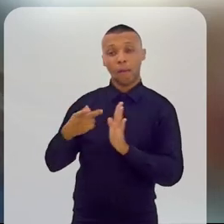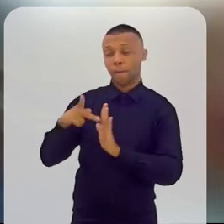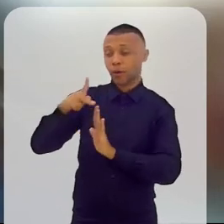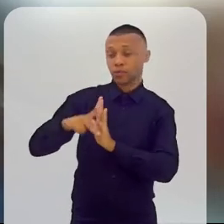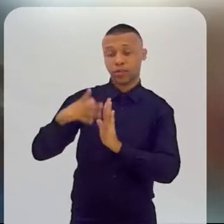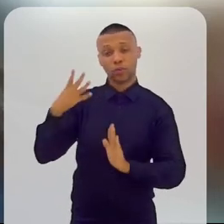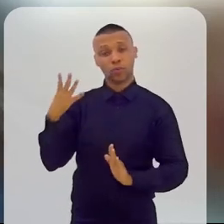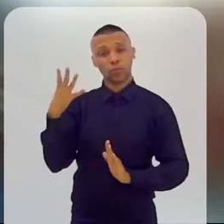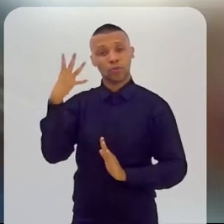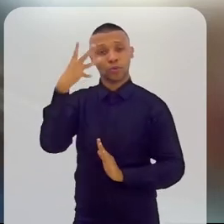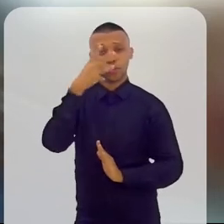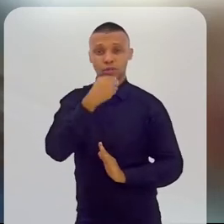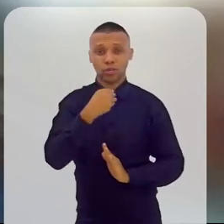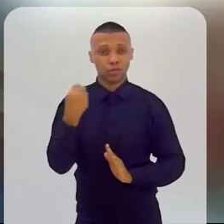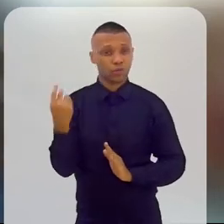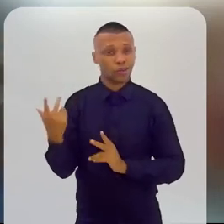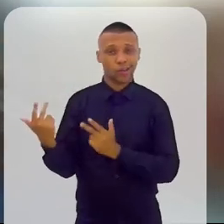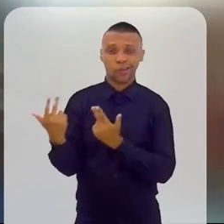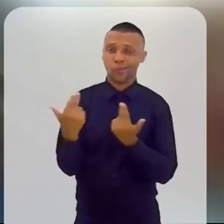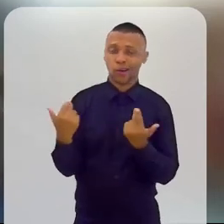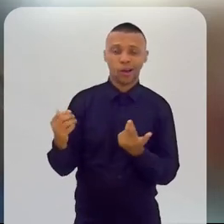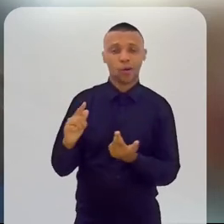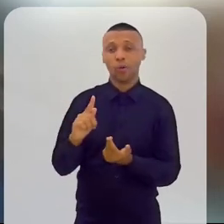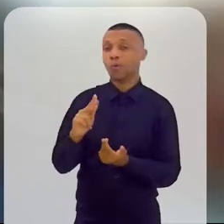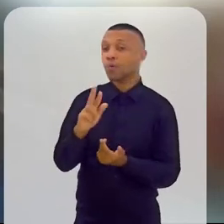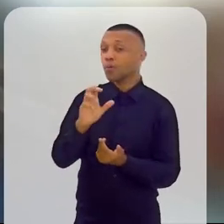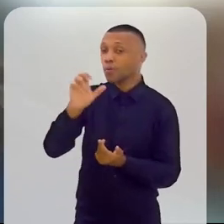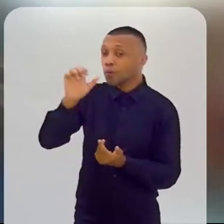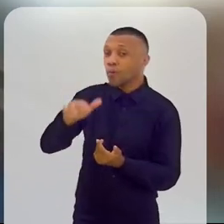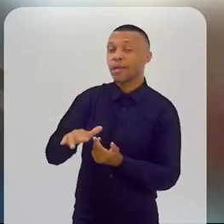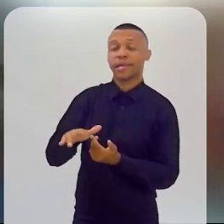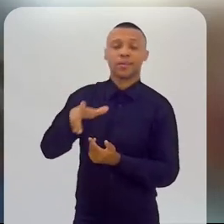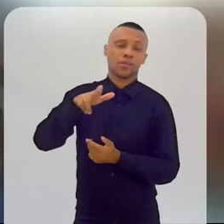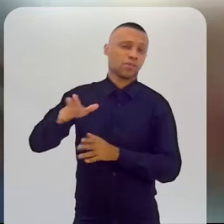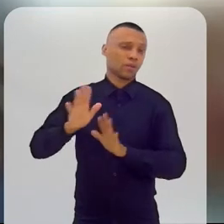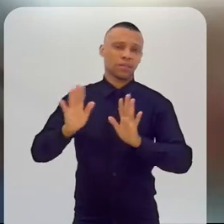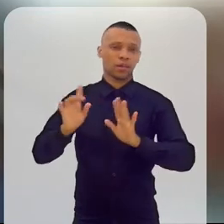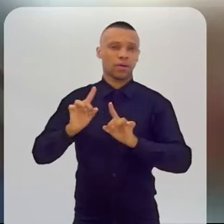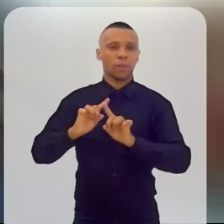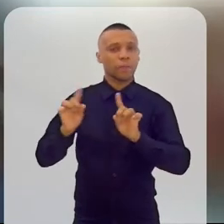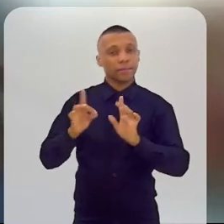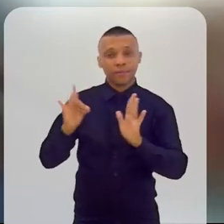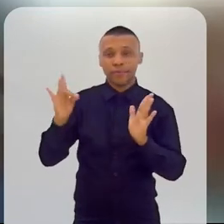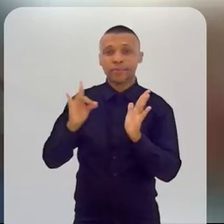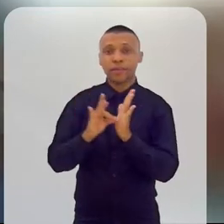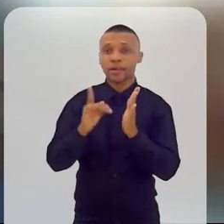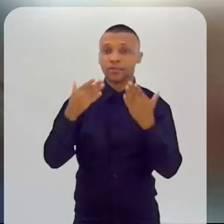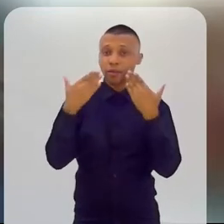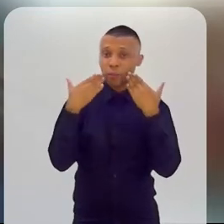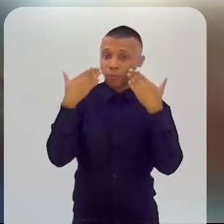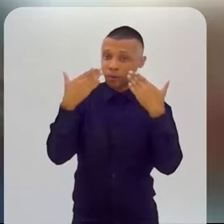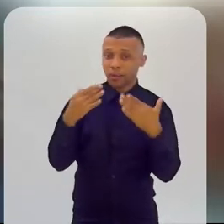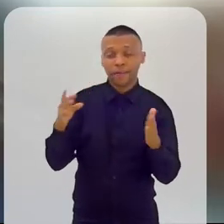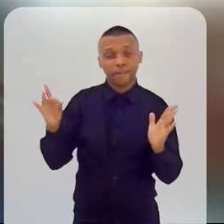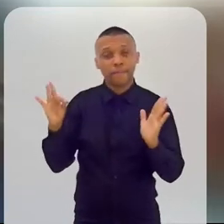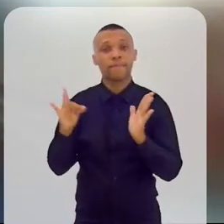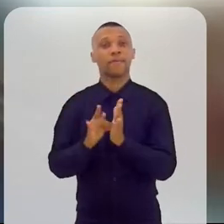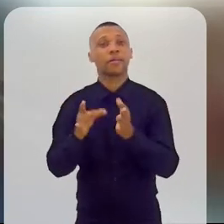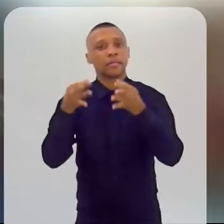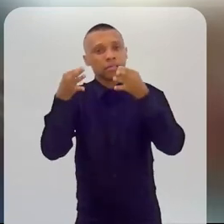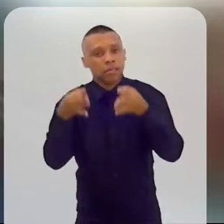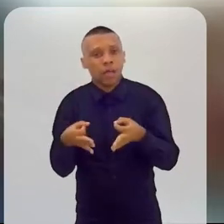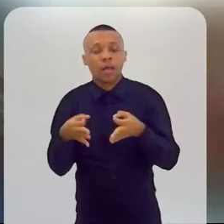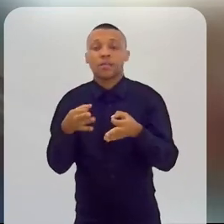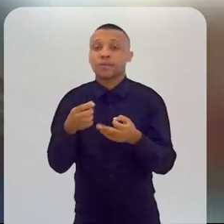bonito, como se diz o greenwashing. Na realidade, é trazer verdadeiramente